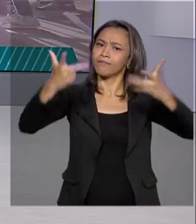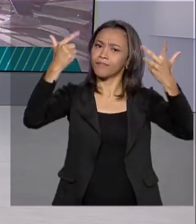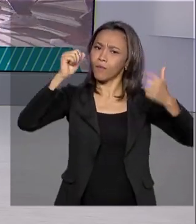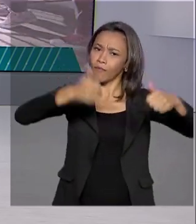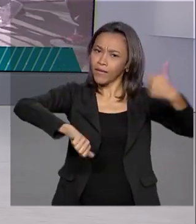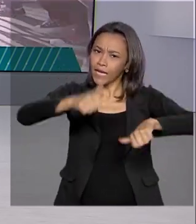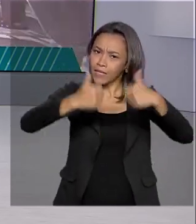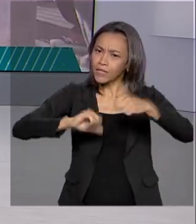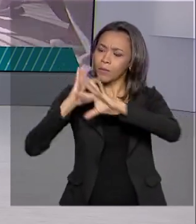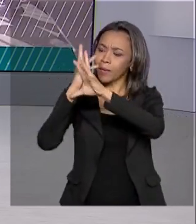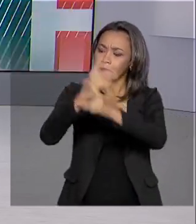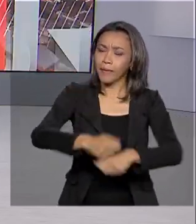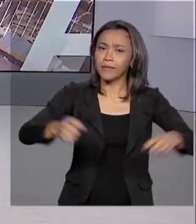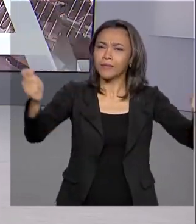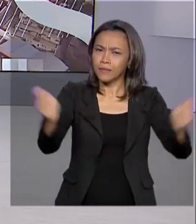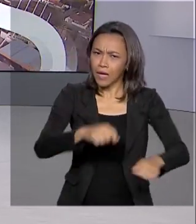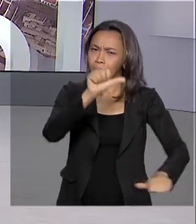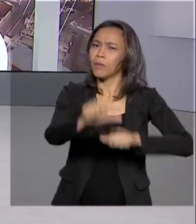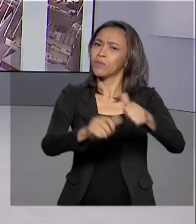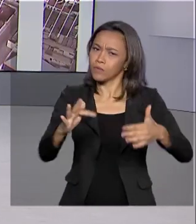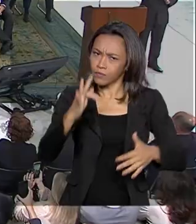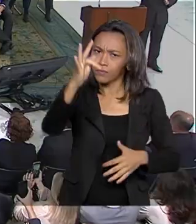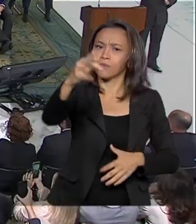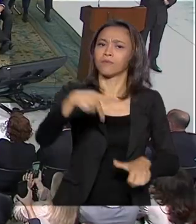é possível mudar o destino do Brasil.